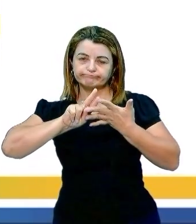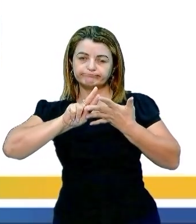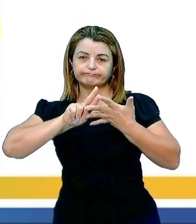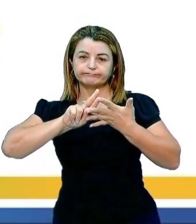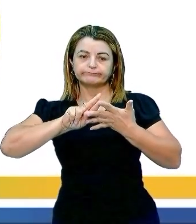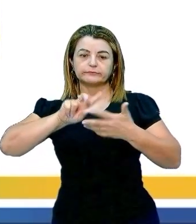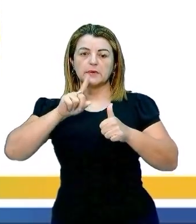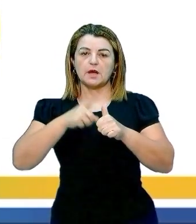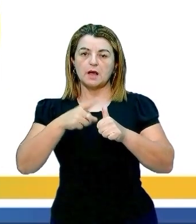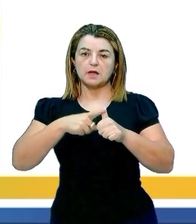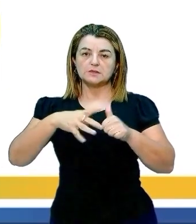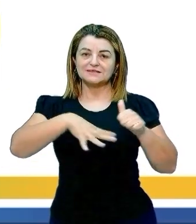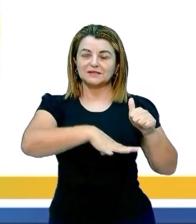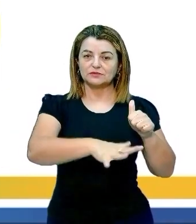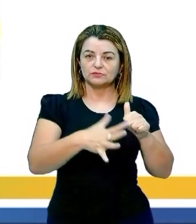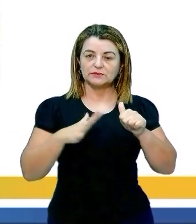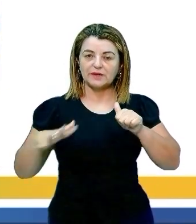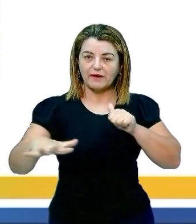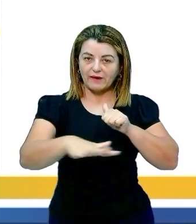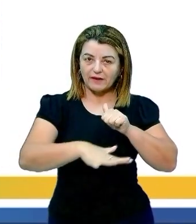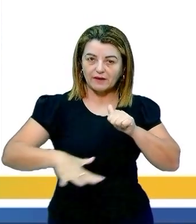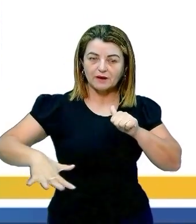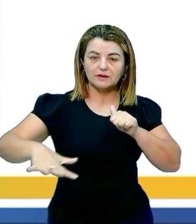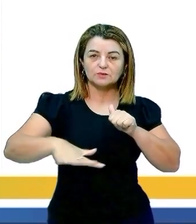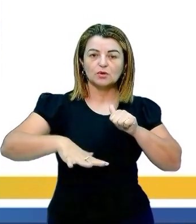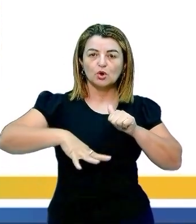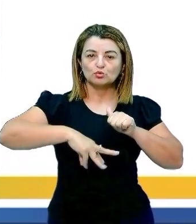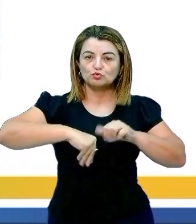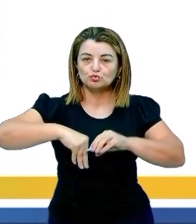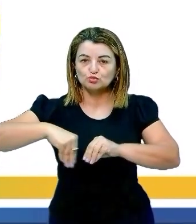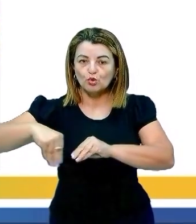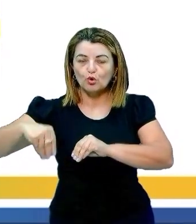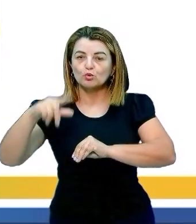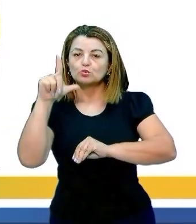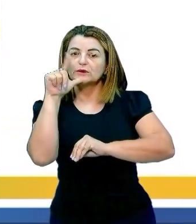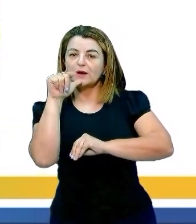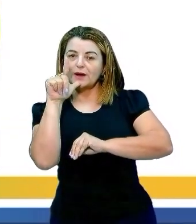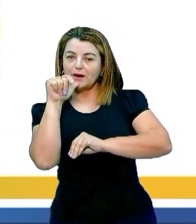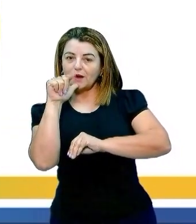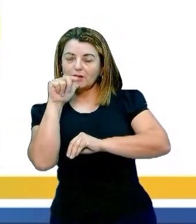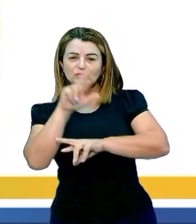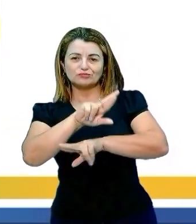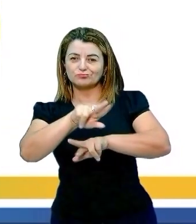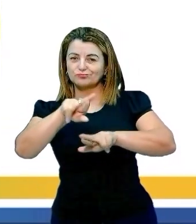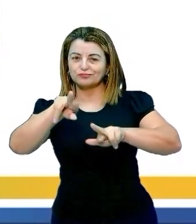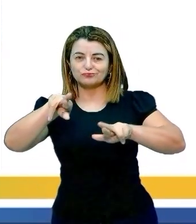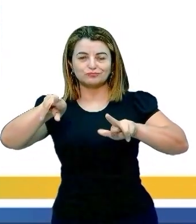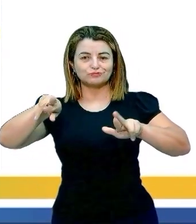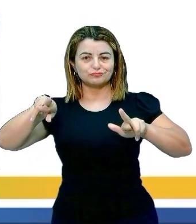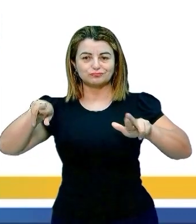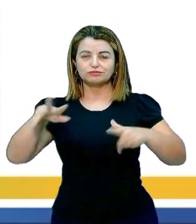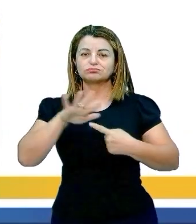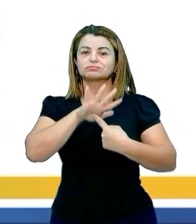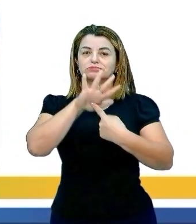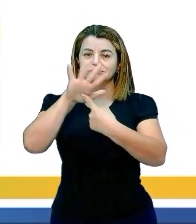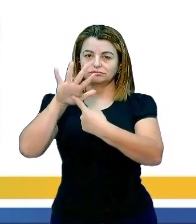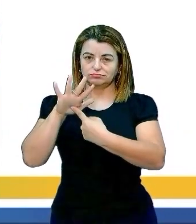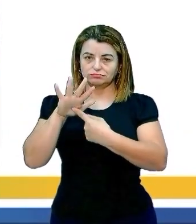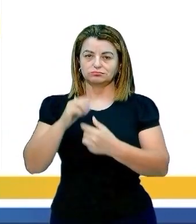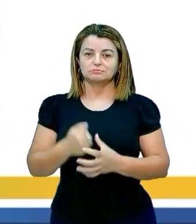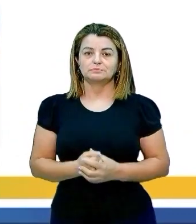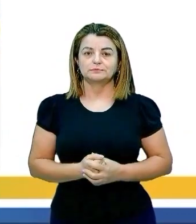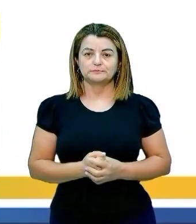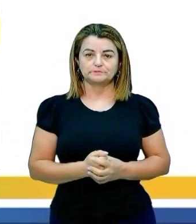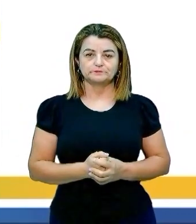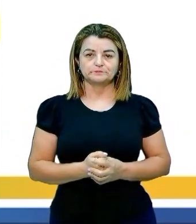atmosférica, mas existe a poluição do solo, existe a poluição da água, dentre outras, que falaremos ainda nessa